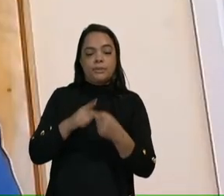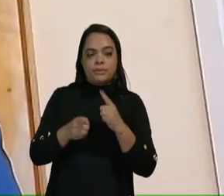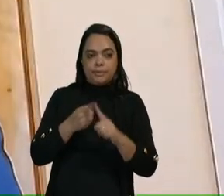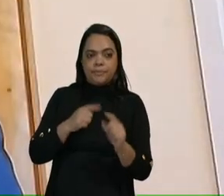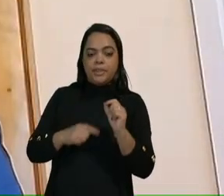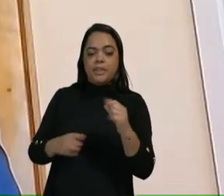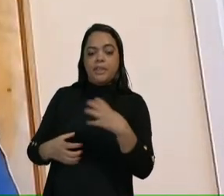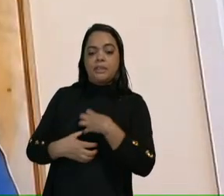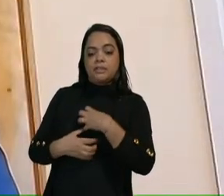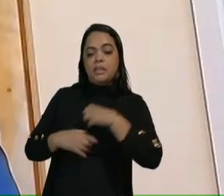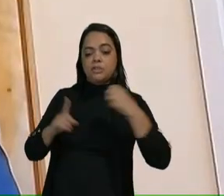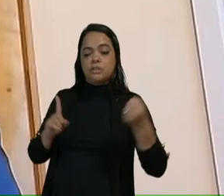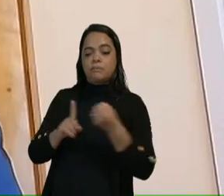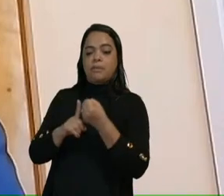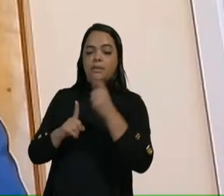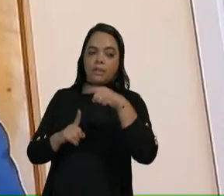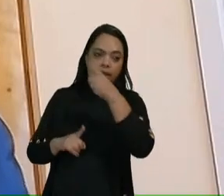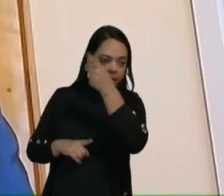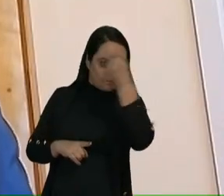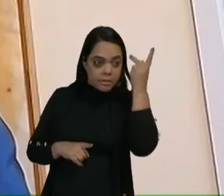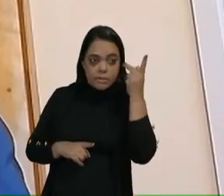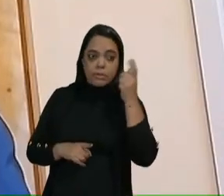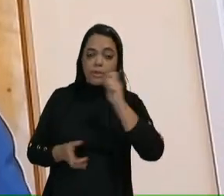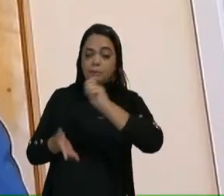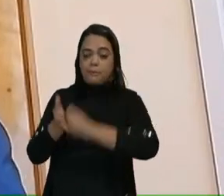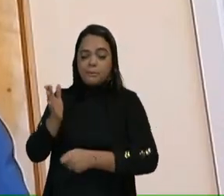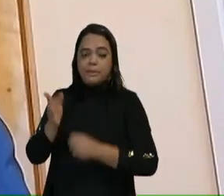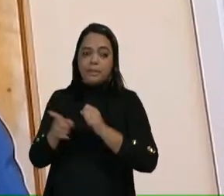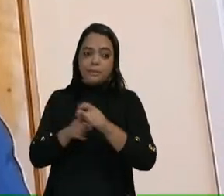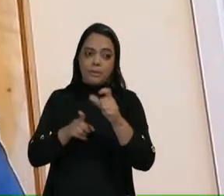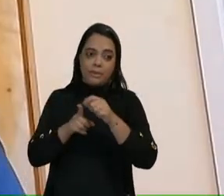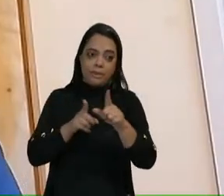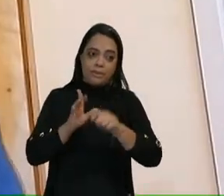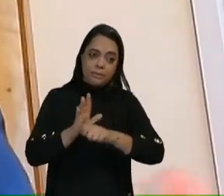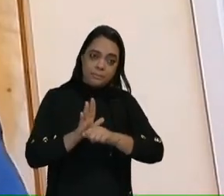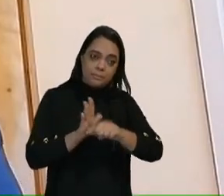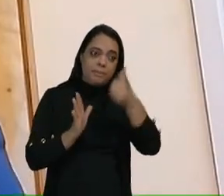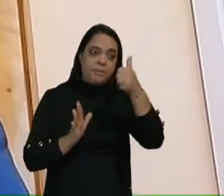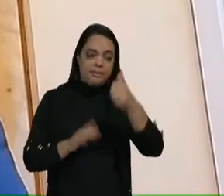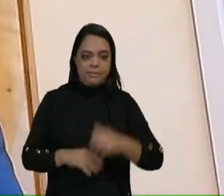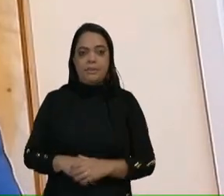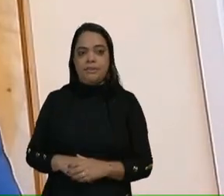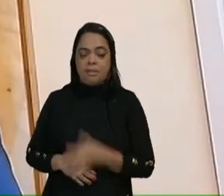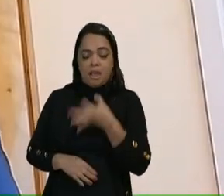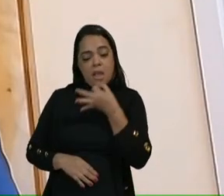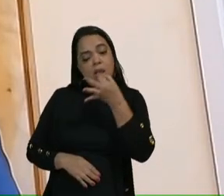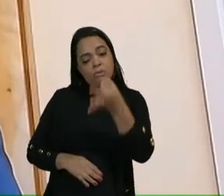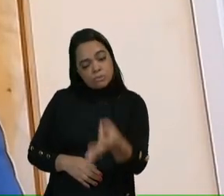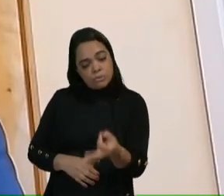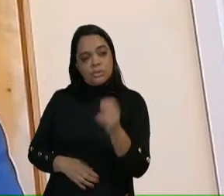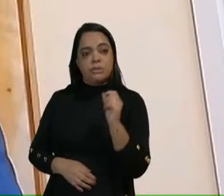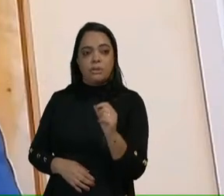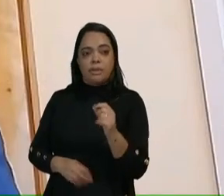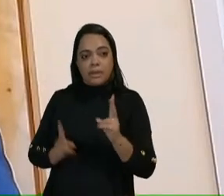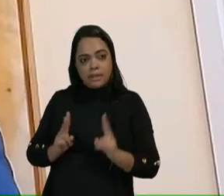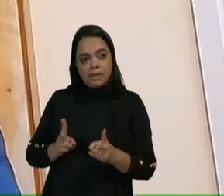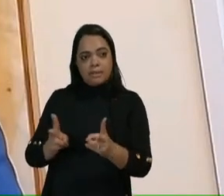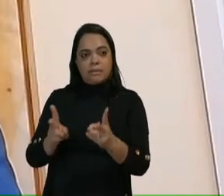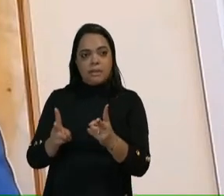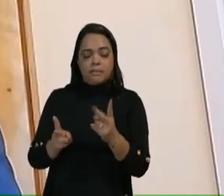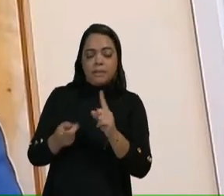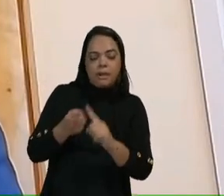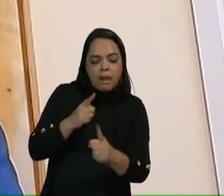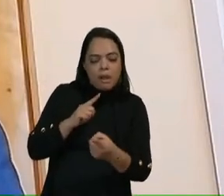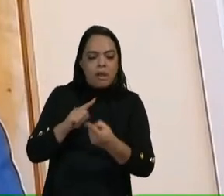é quem está adquirindo, fazendo o contrato de aluguel pela primeira vez. E a sugestão que a gente dá é sempre uma boa